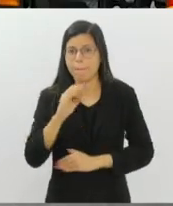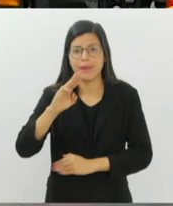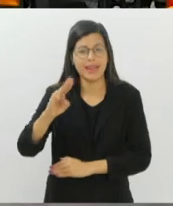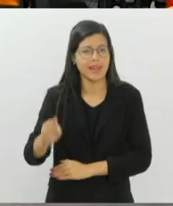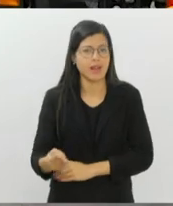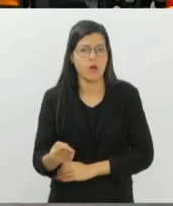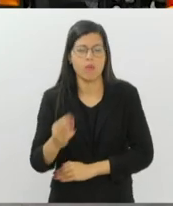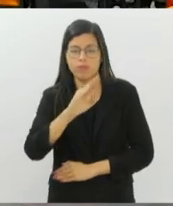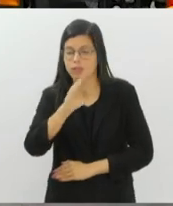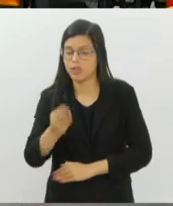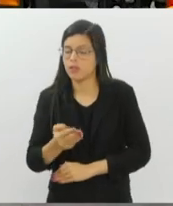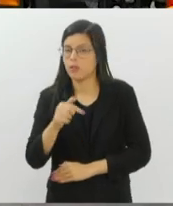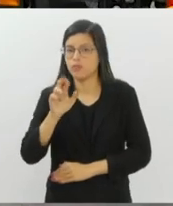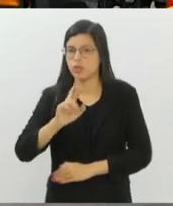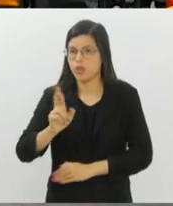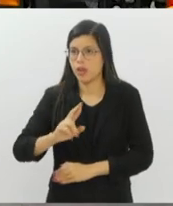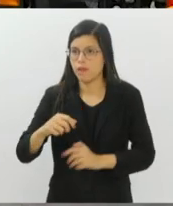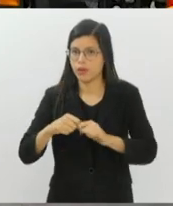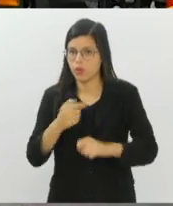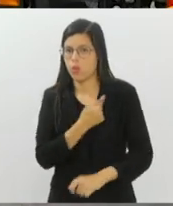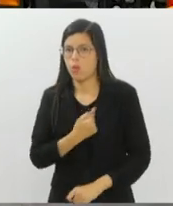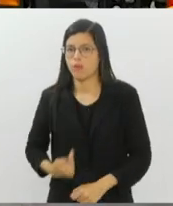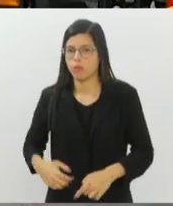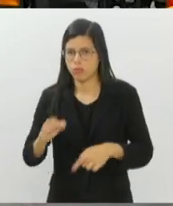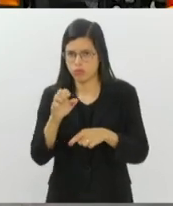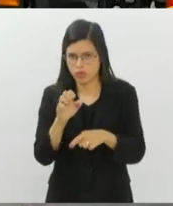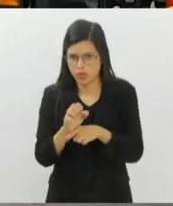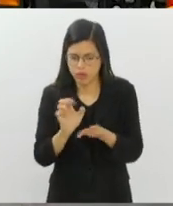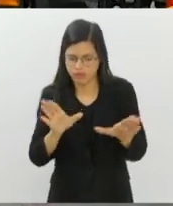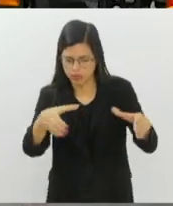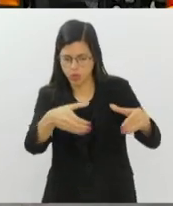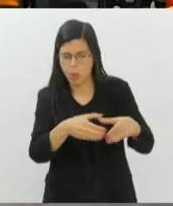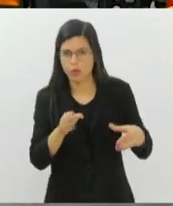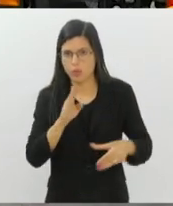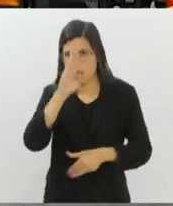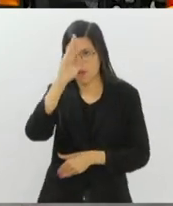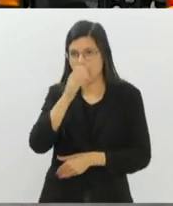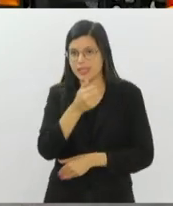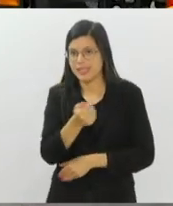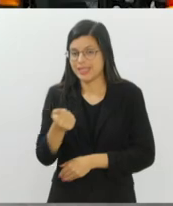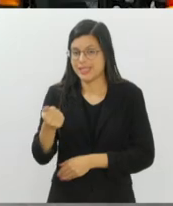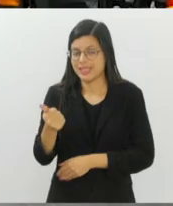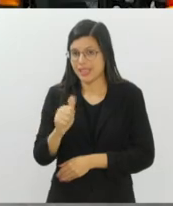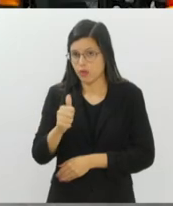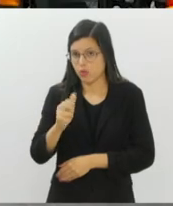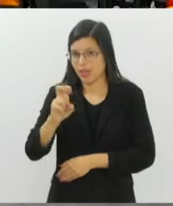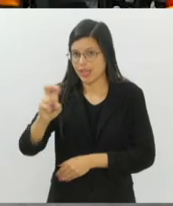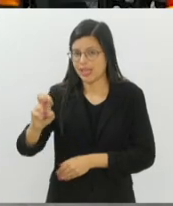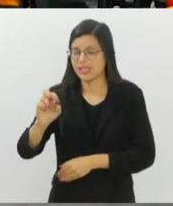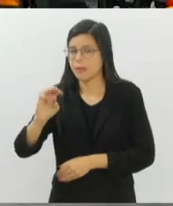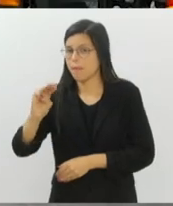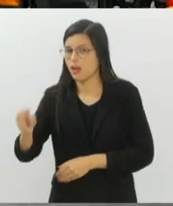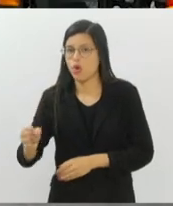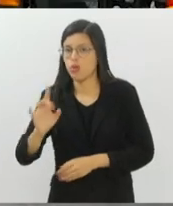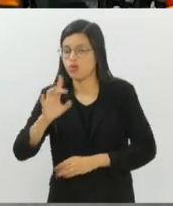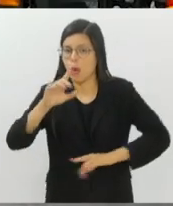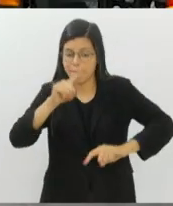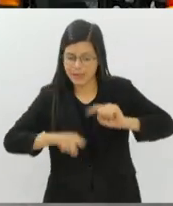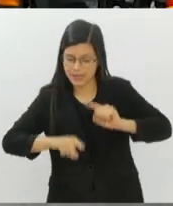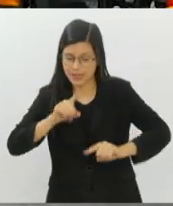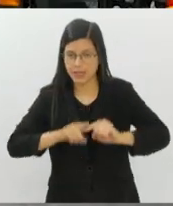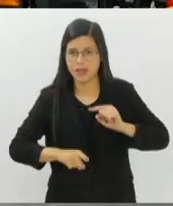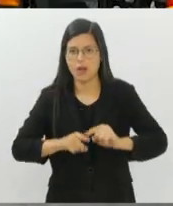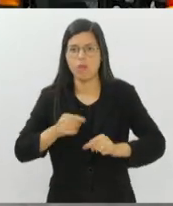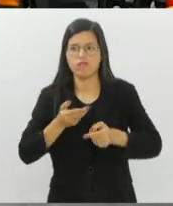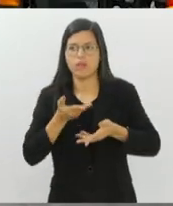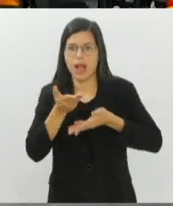feitos pelo governo do Estado em toda a corporação, sendo que foram 115 milhões só em equipamentos para atendimento